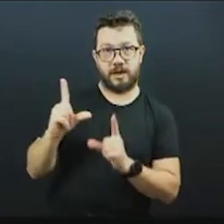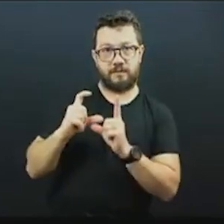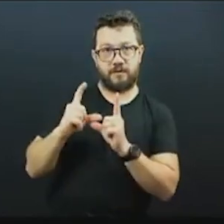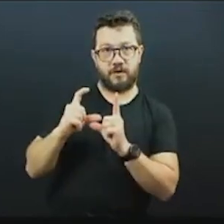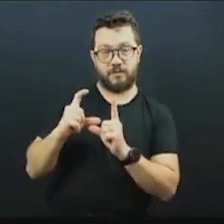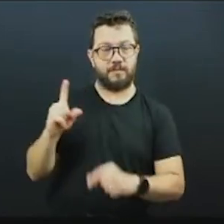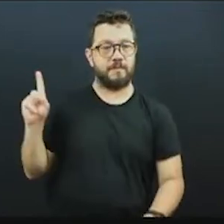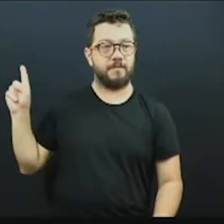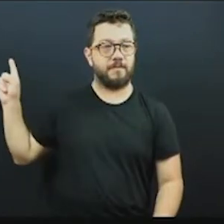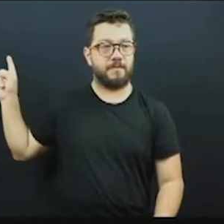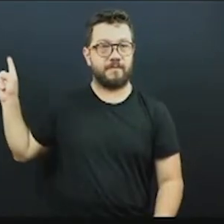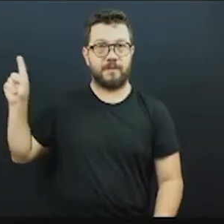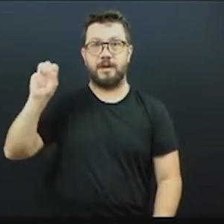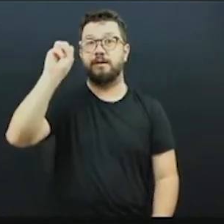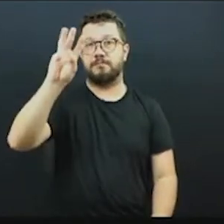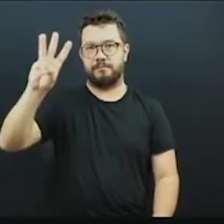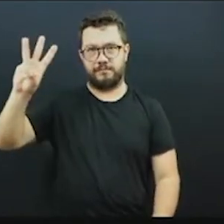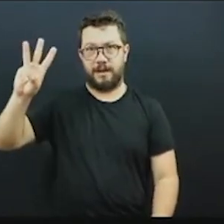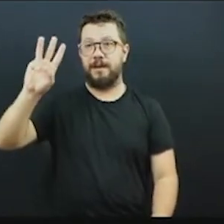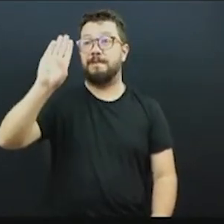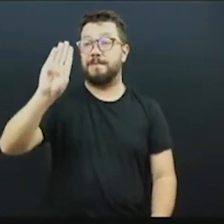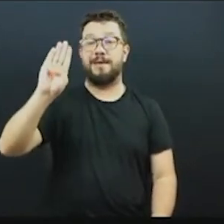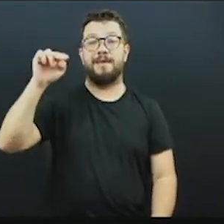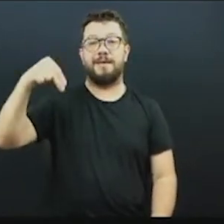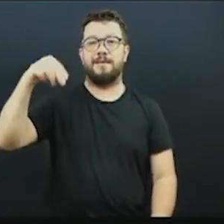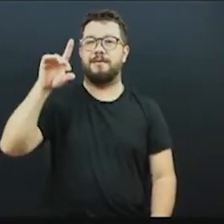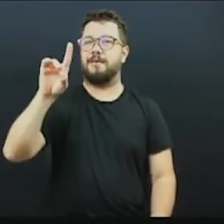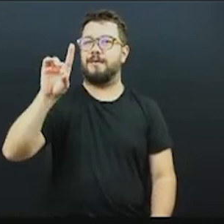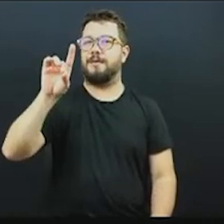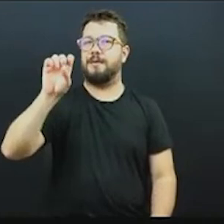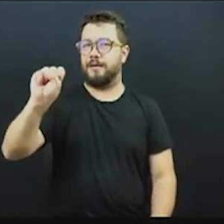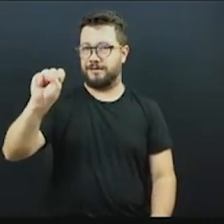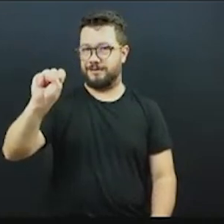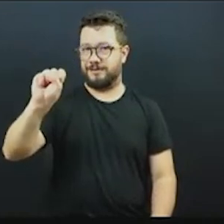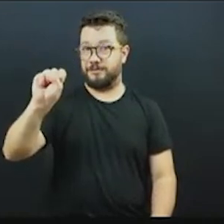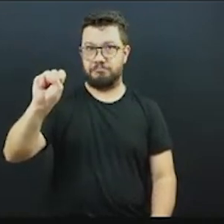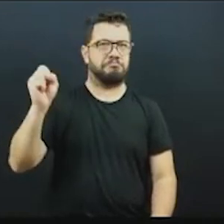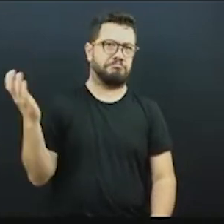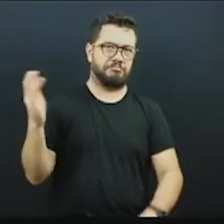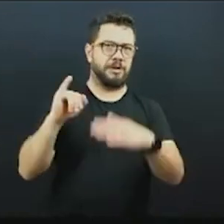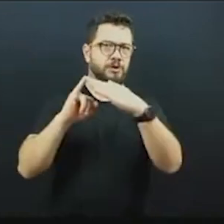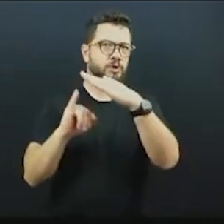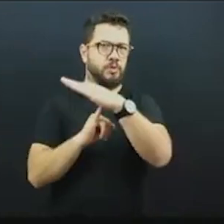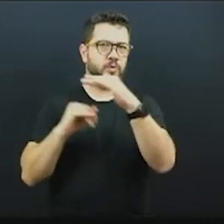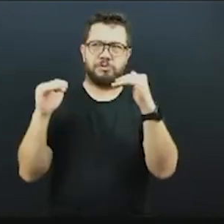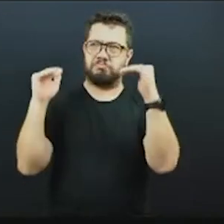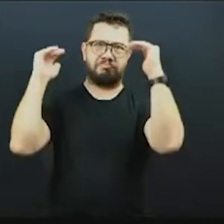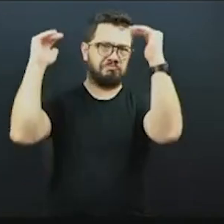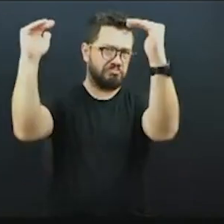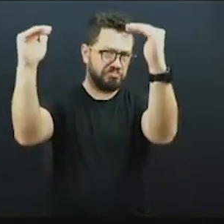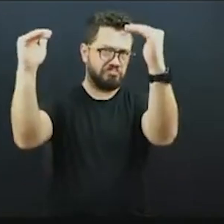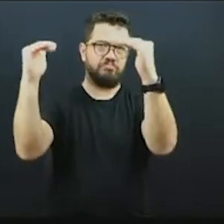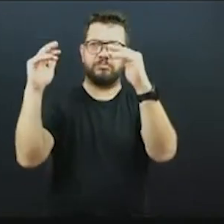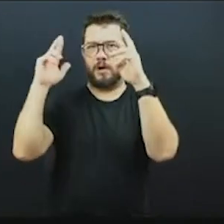do BNDES, Banco Nacional de Desenvolvimento, que é uma entidade respeitada a nível nacional, a nível